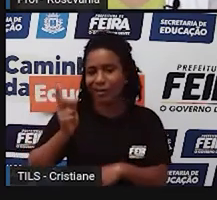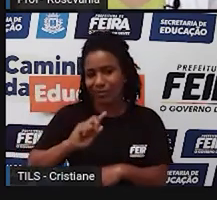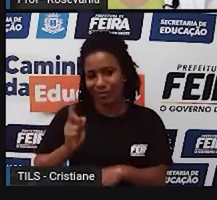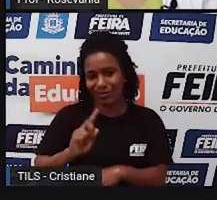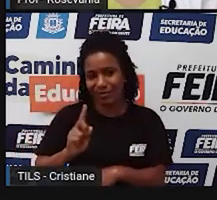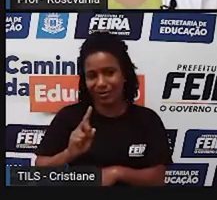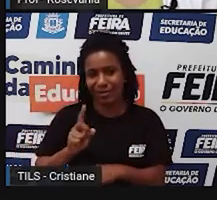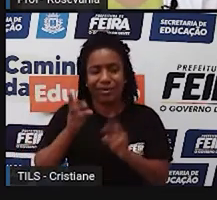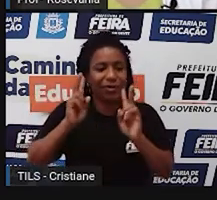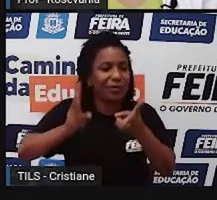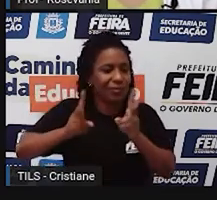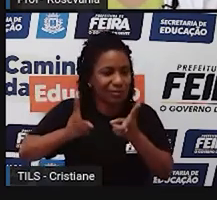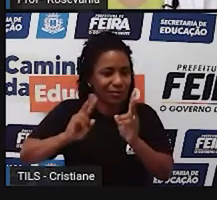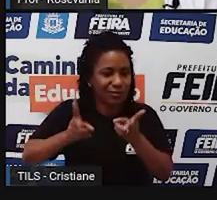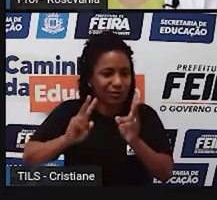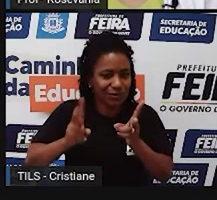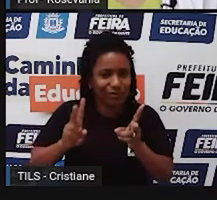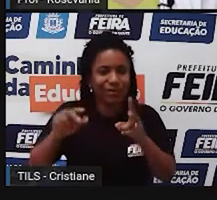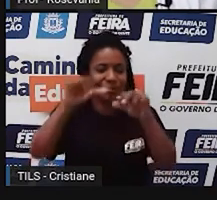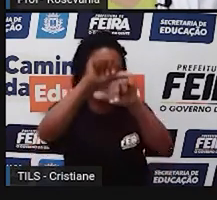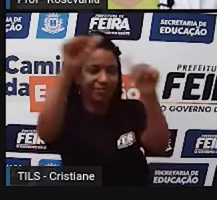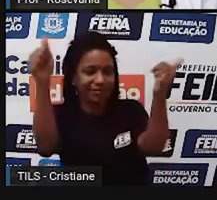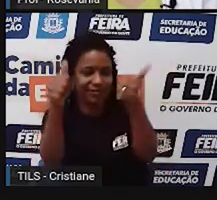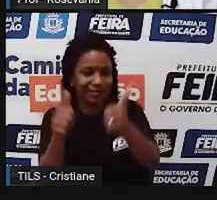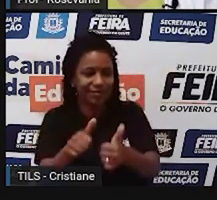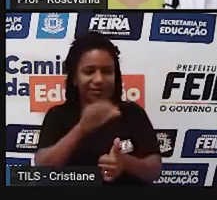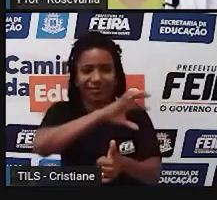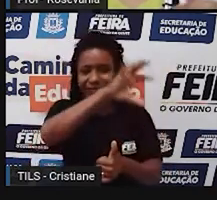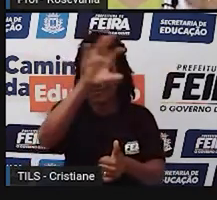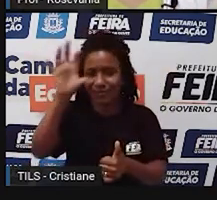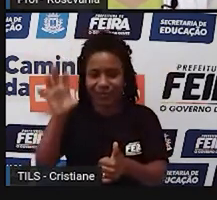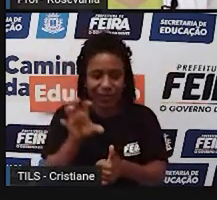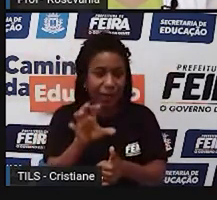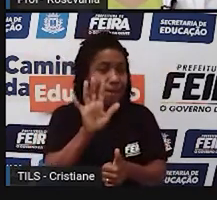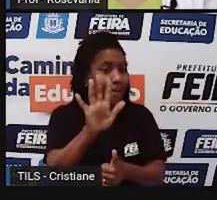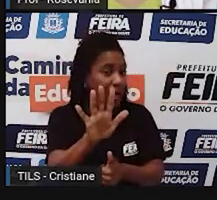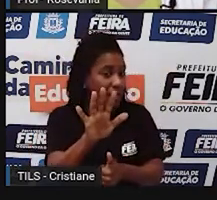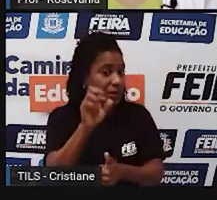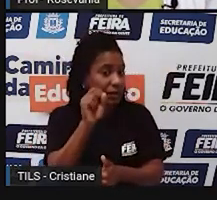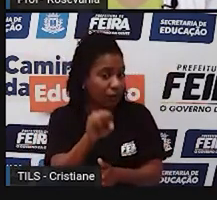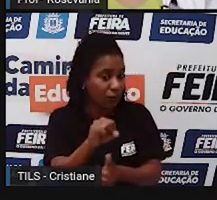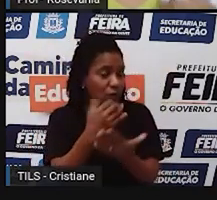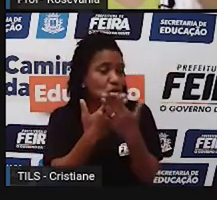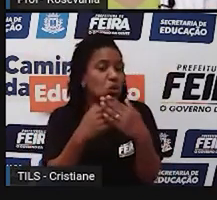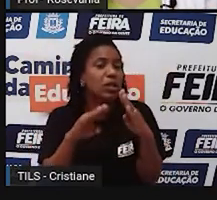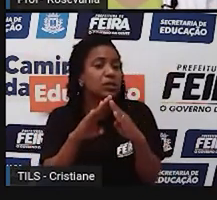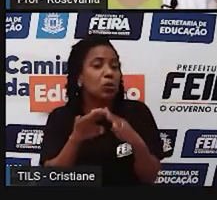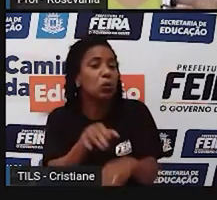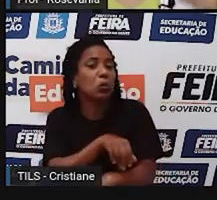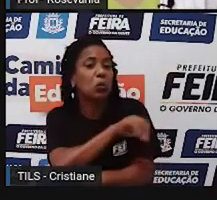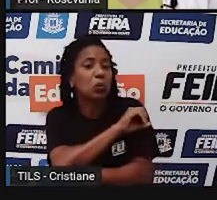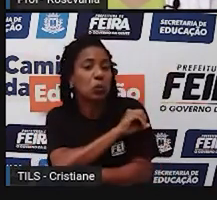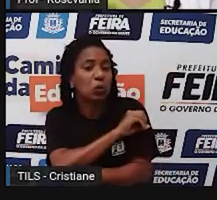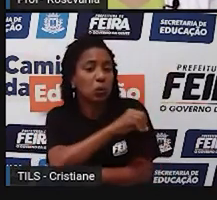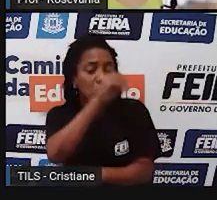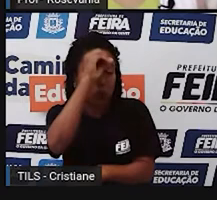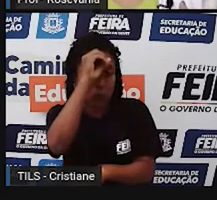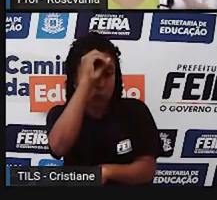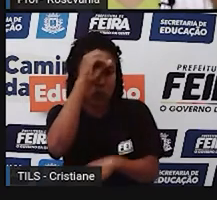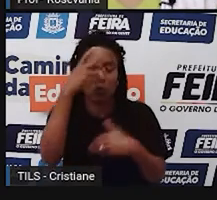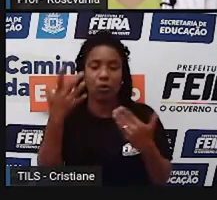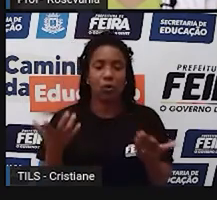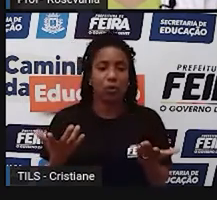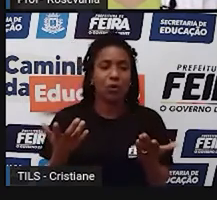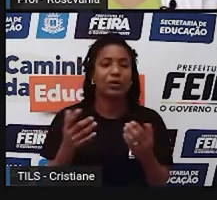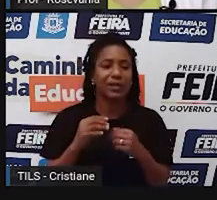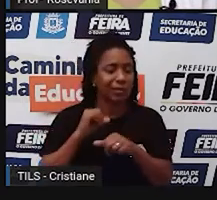taxas de analfabetismo, taxa de desemprego, é assim, essas informações que mudam de um ano para outro, que pode aumentar ou diminuir,